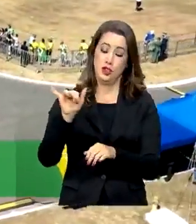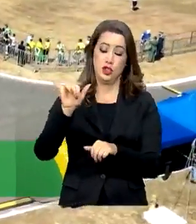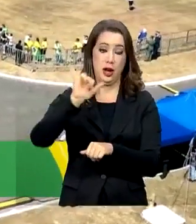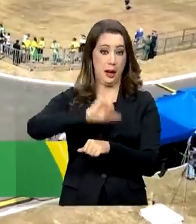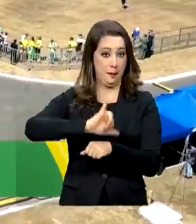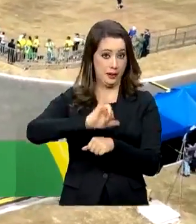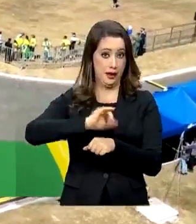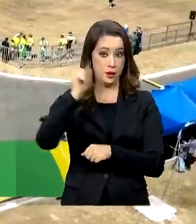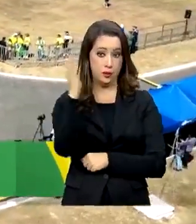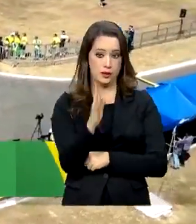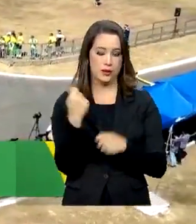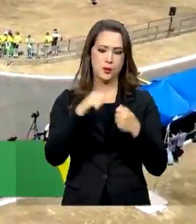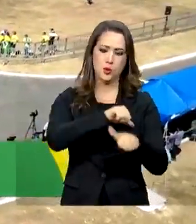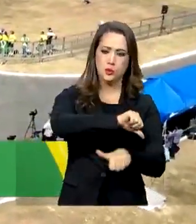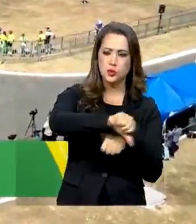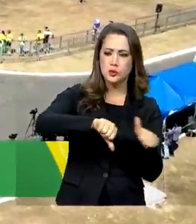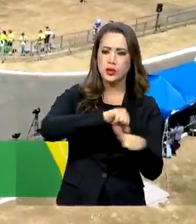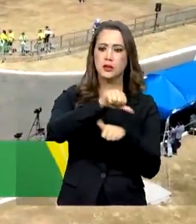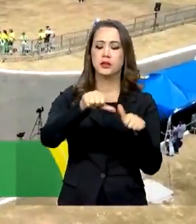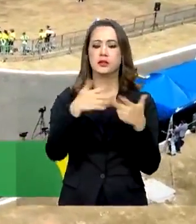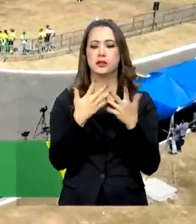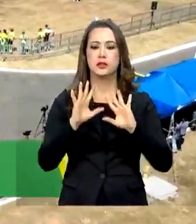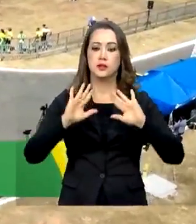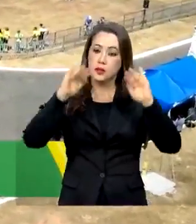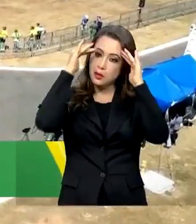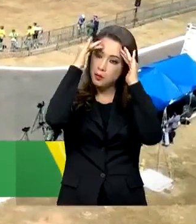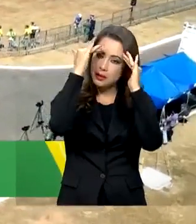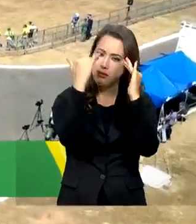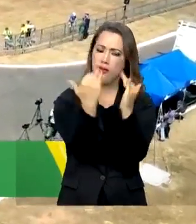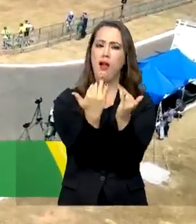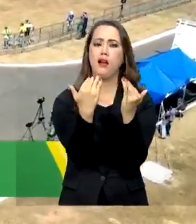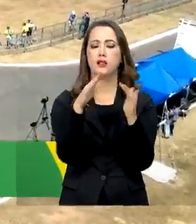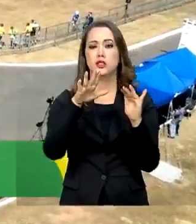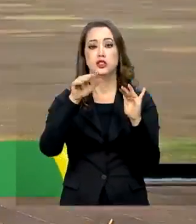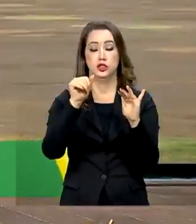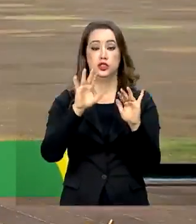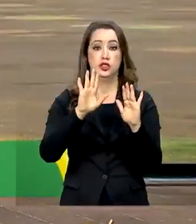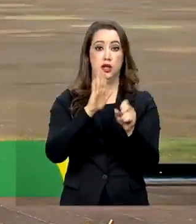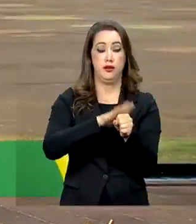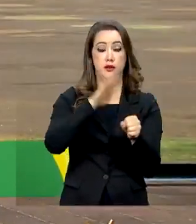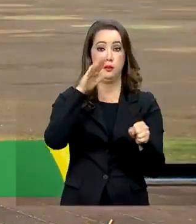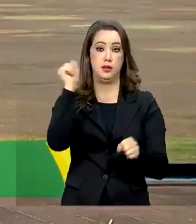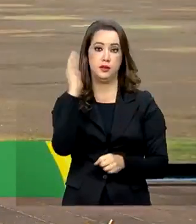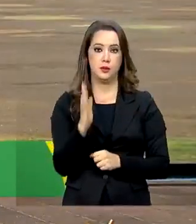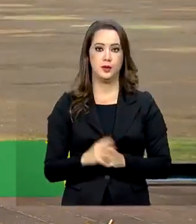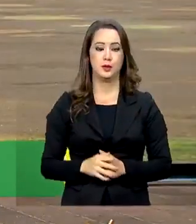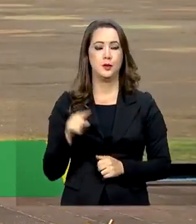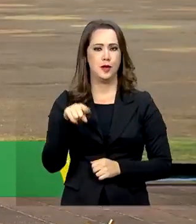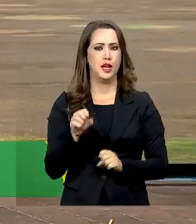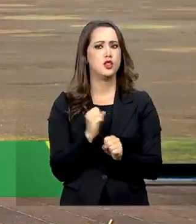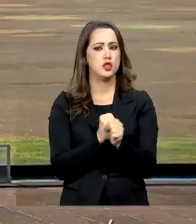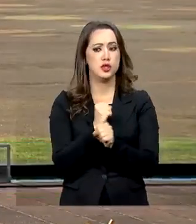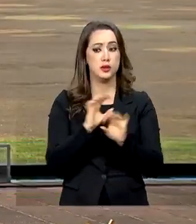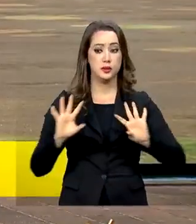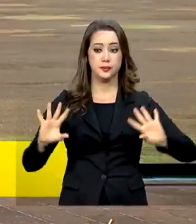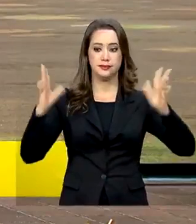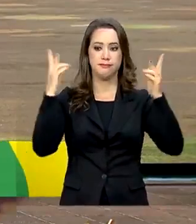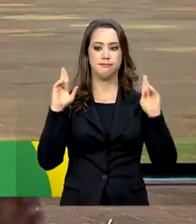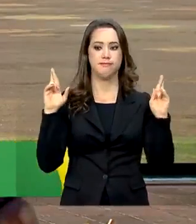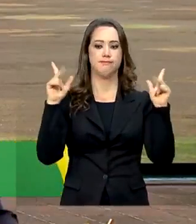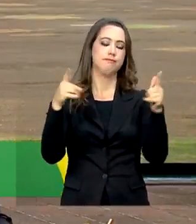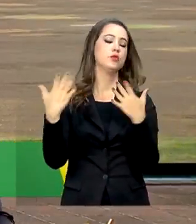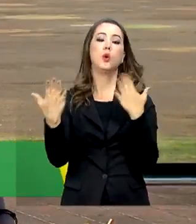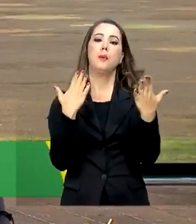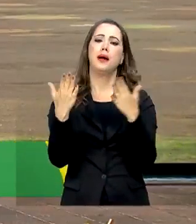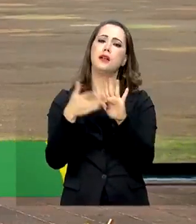Foi preciso reinventar a tradicional homenagem à independência do Brasil. A cerimônia desse ano foi bem diferente da que